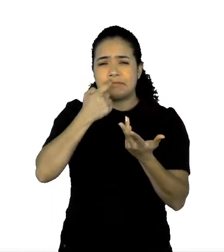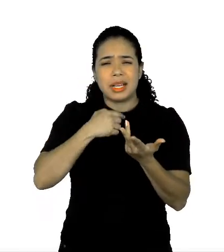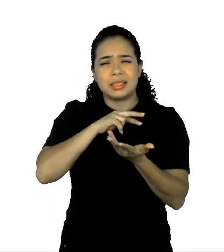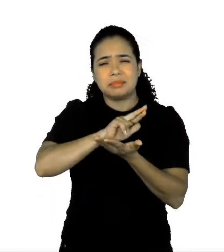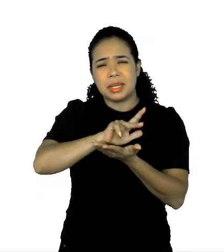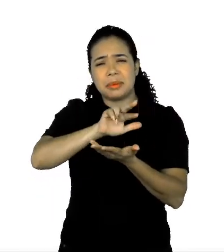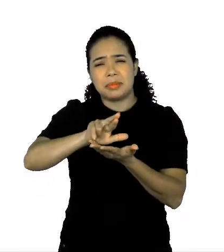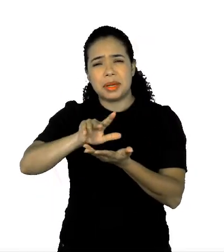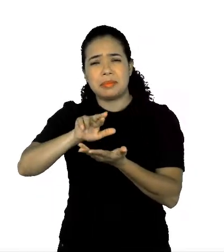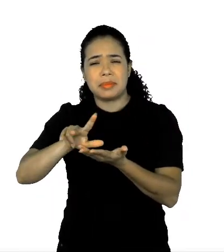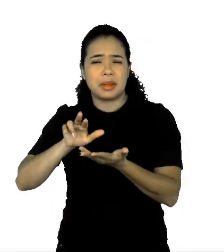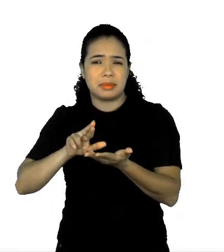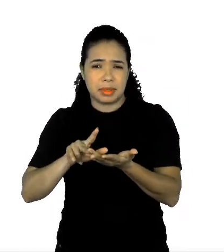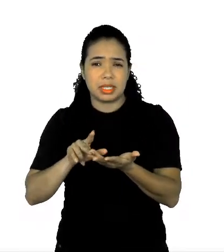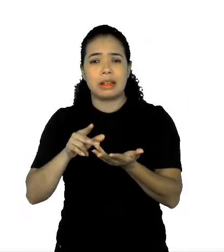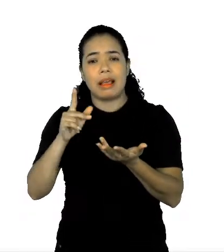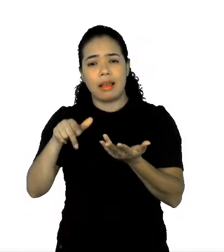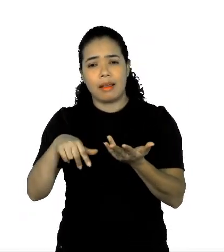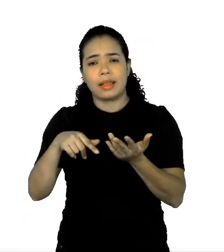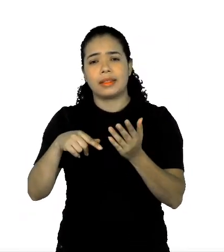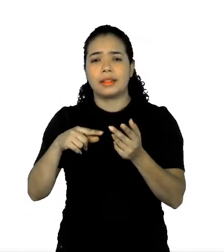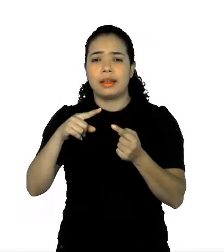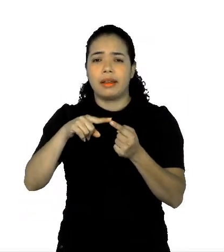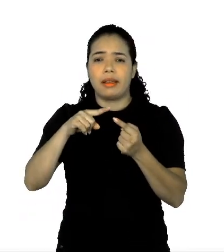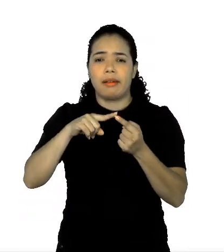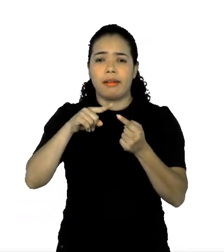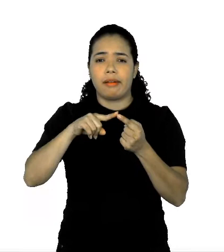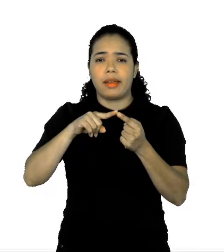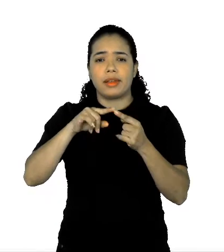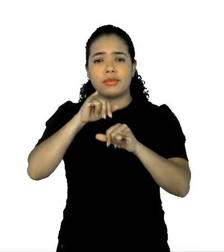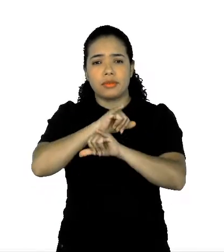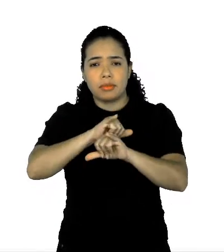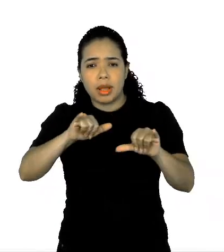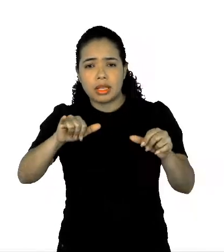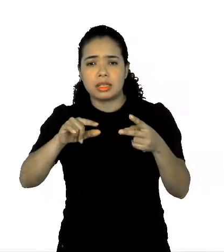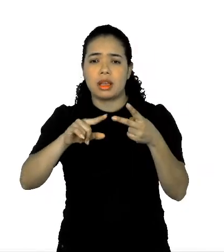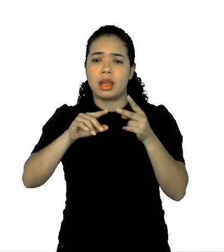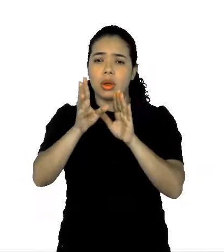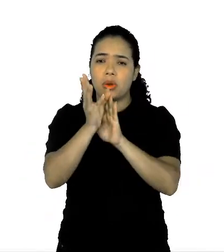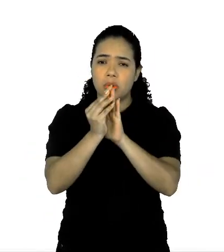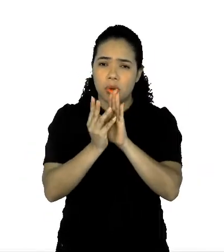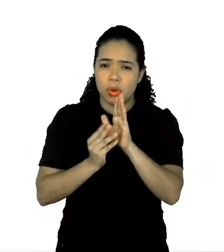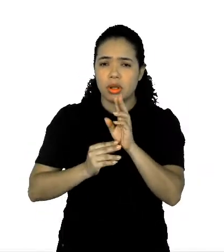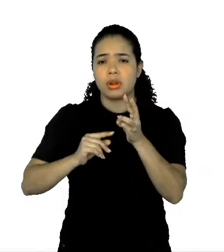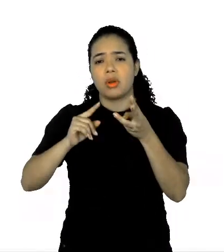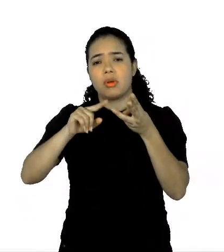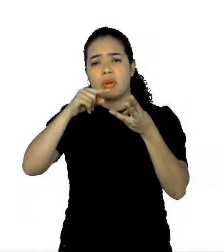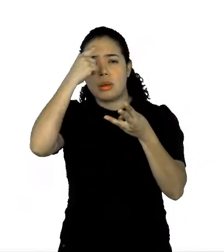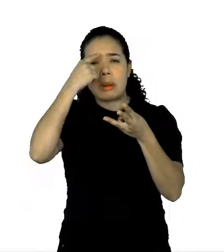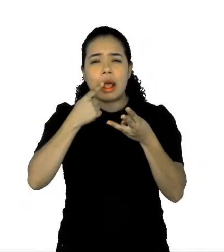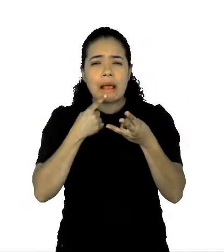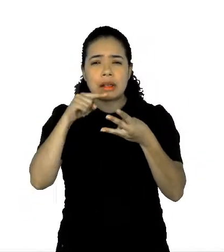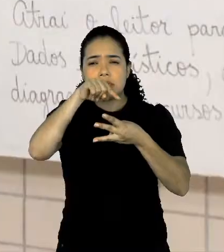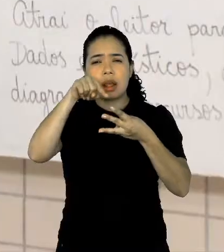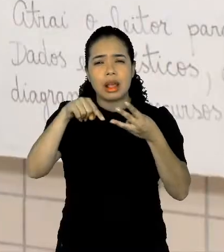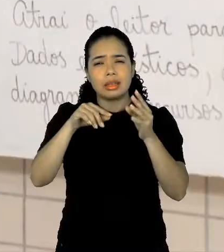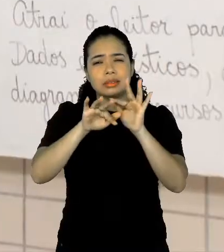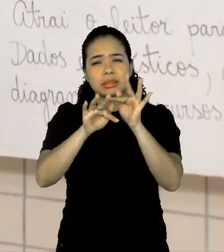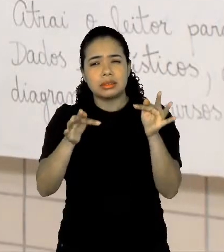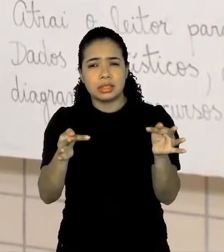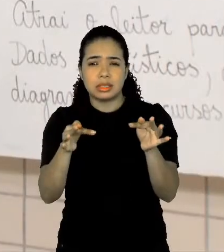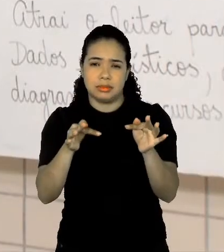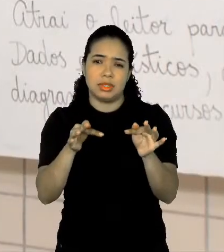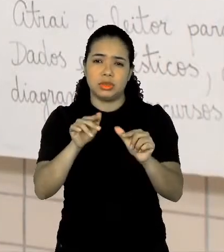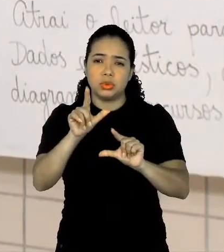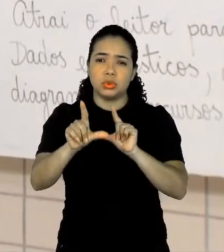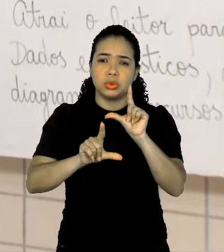transmitir dados e conteúdos, né, todas as informações complexas de forma simples e lúdica. Então,